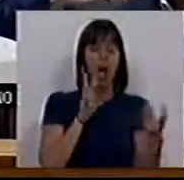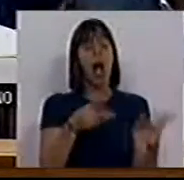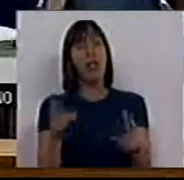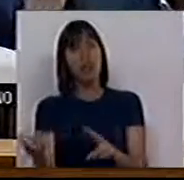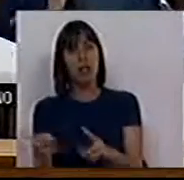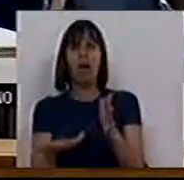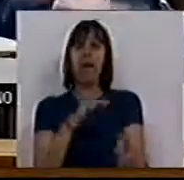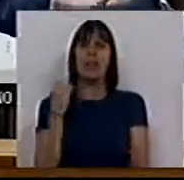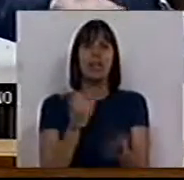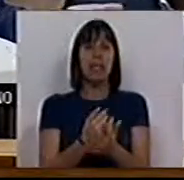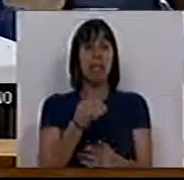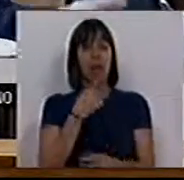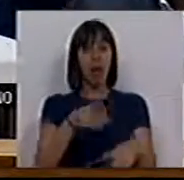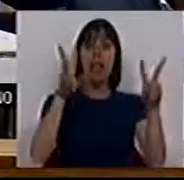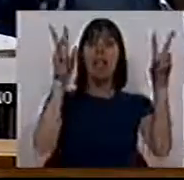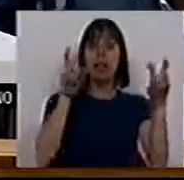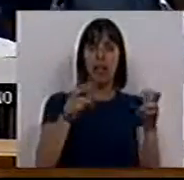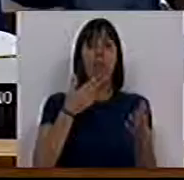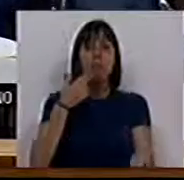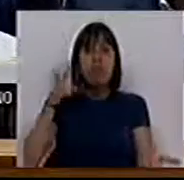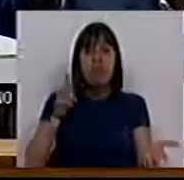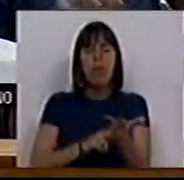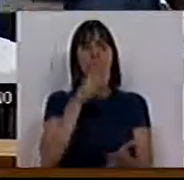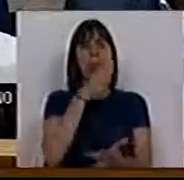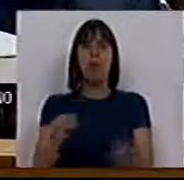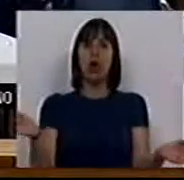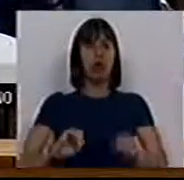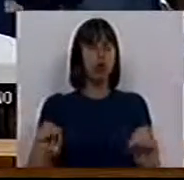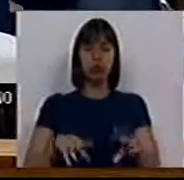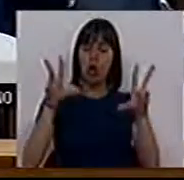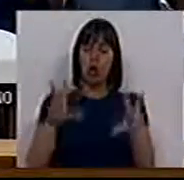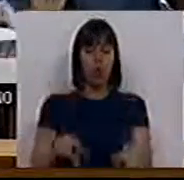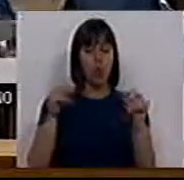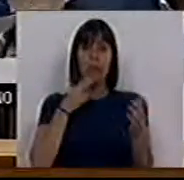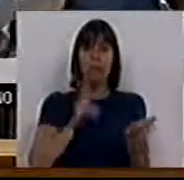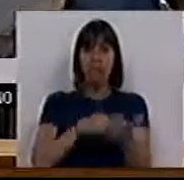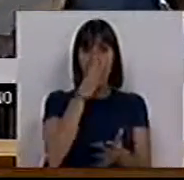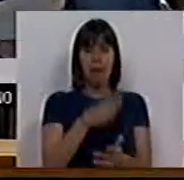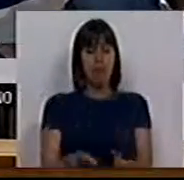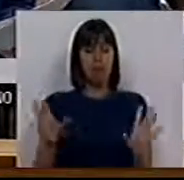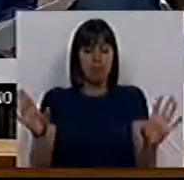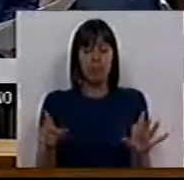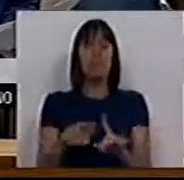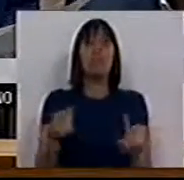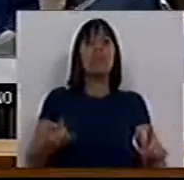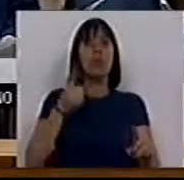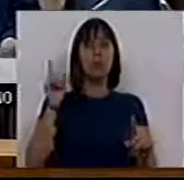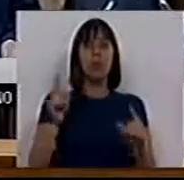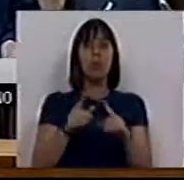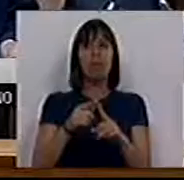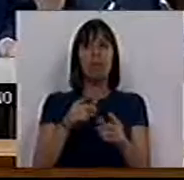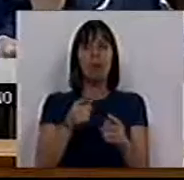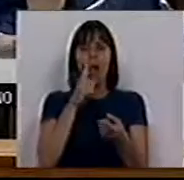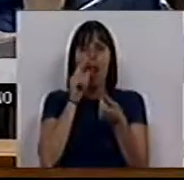alterações sempre que se fala do tema, que nunca se concretizam. Nem sequer as